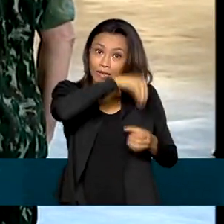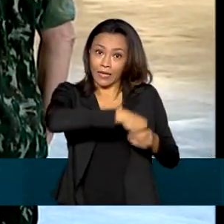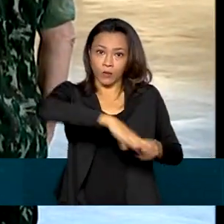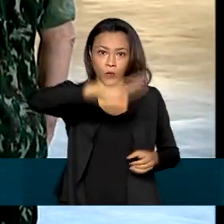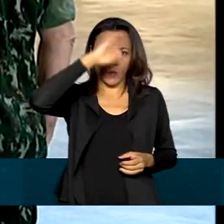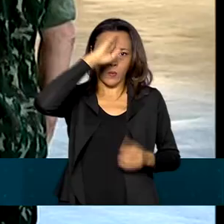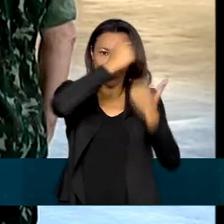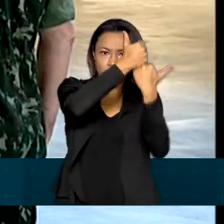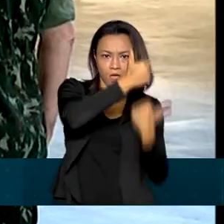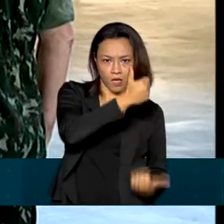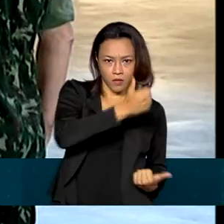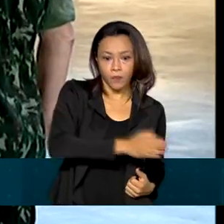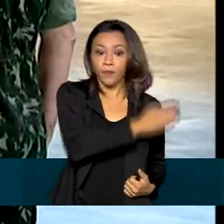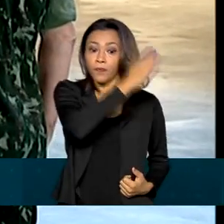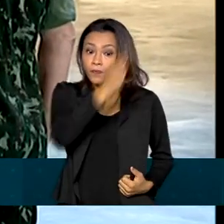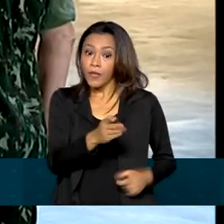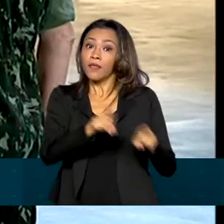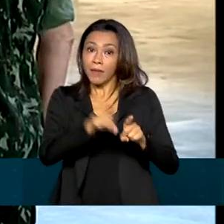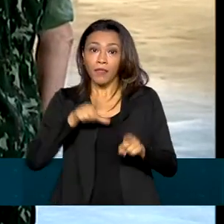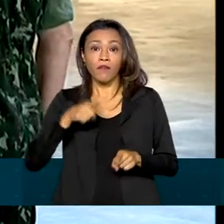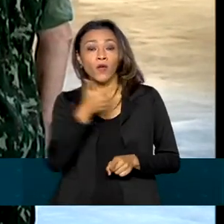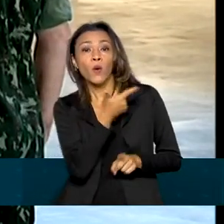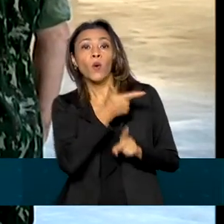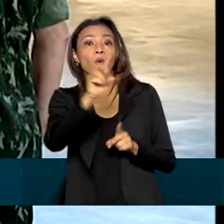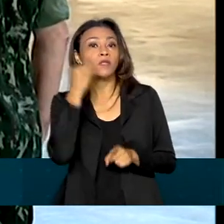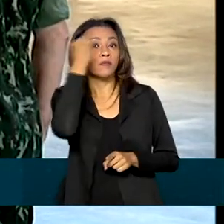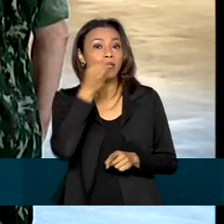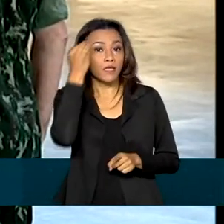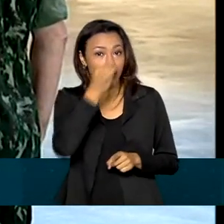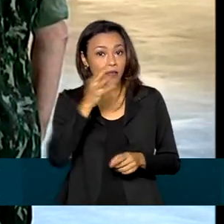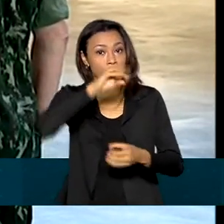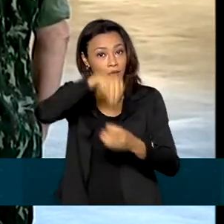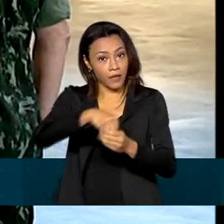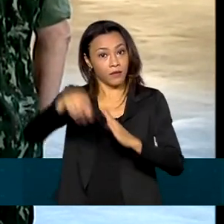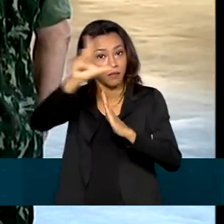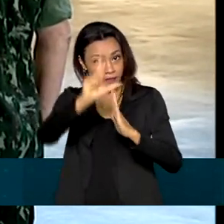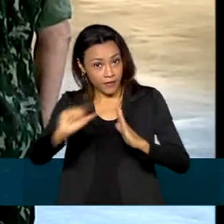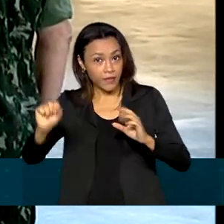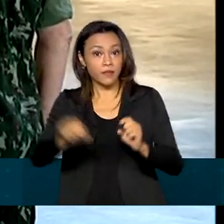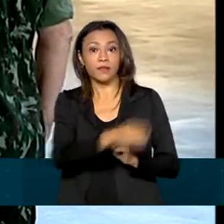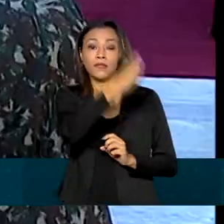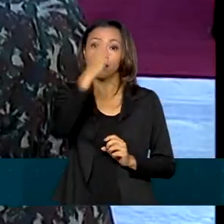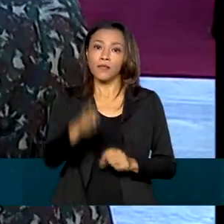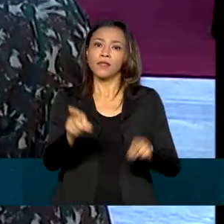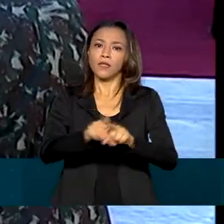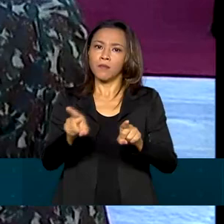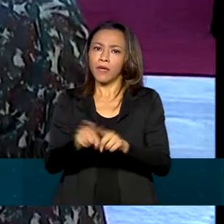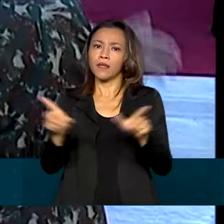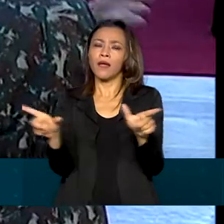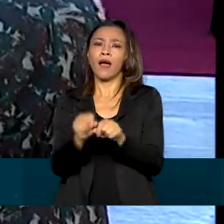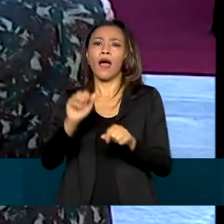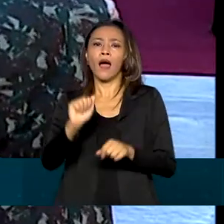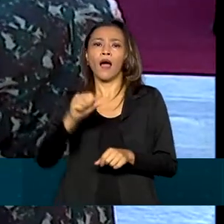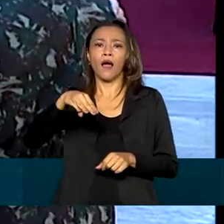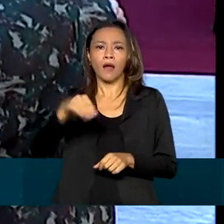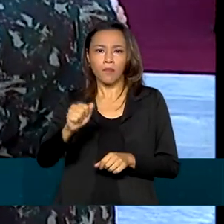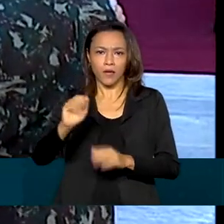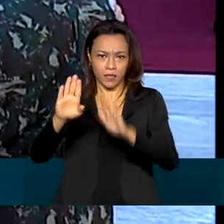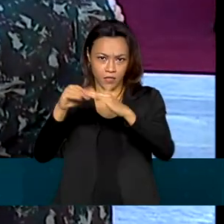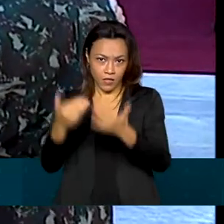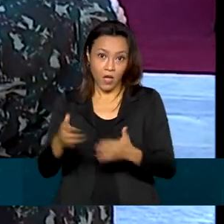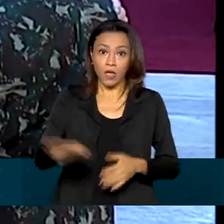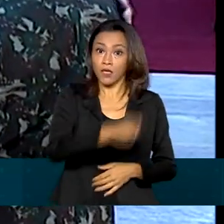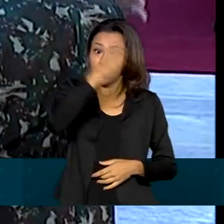postos, comandou o Batalhão da Guarda Presidencial, a Academia Militar das Agulhas Negras e a 5ª